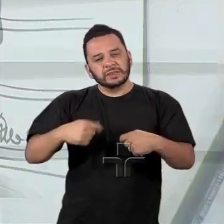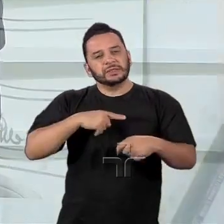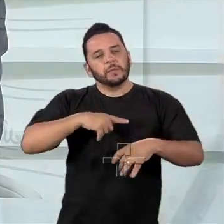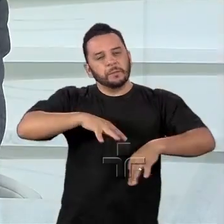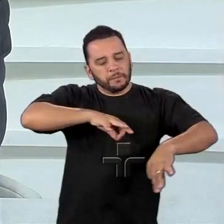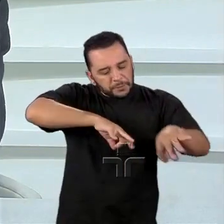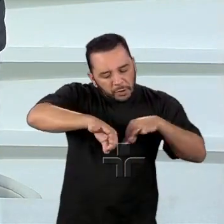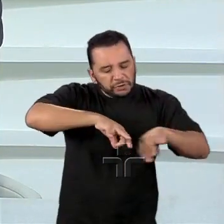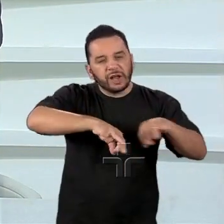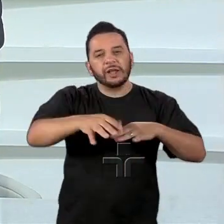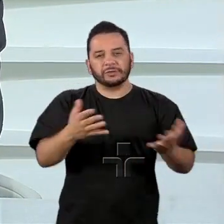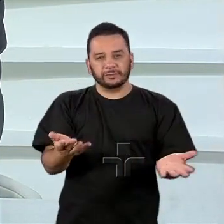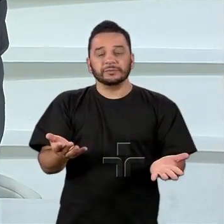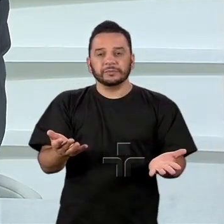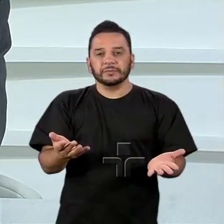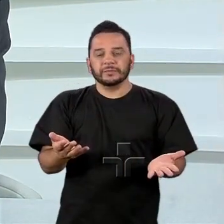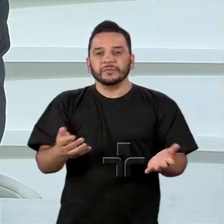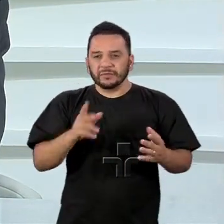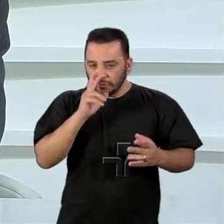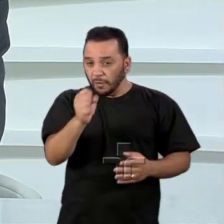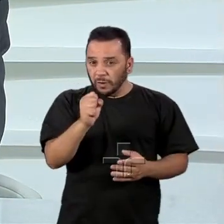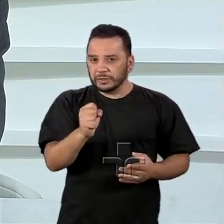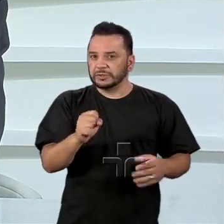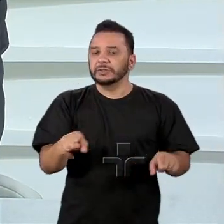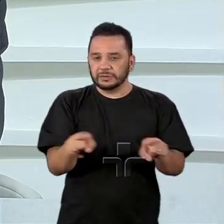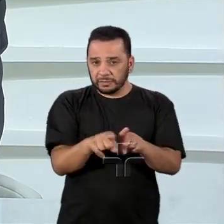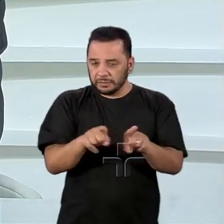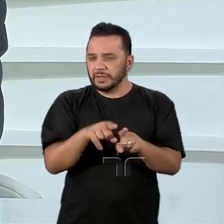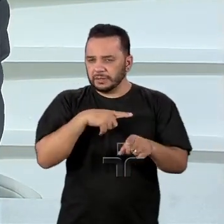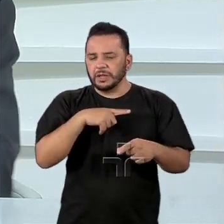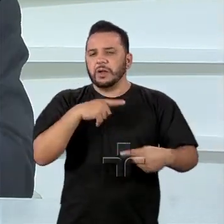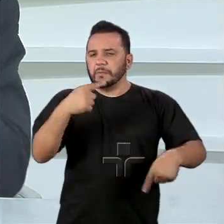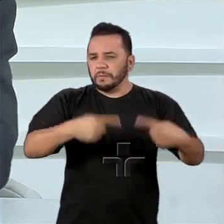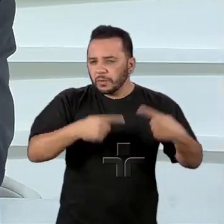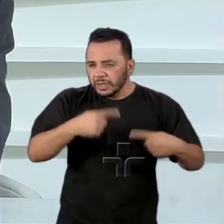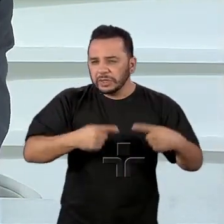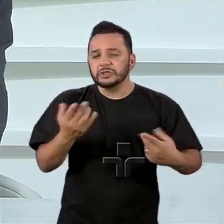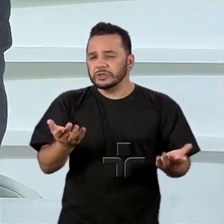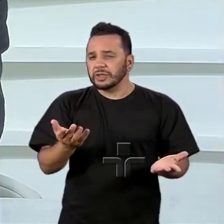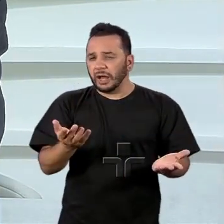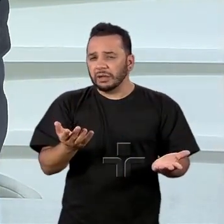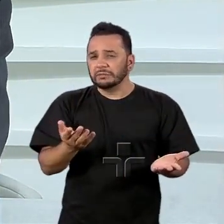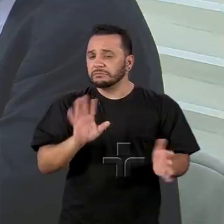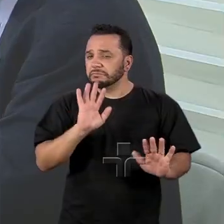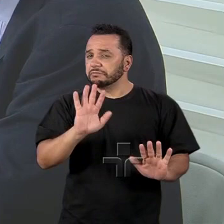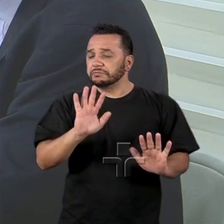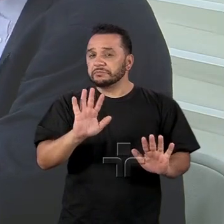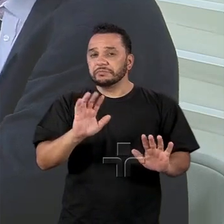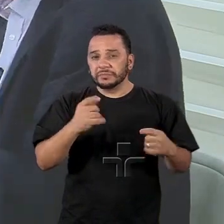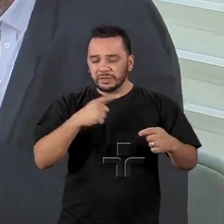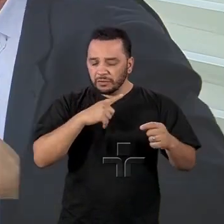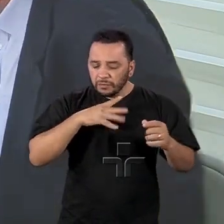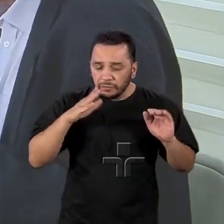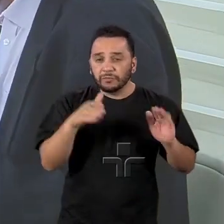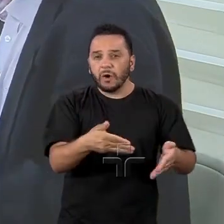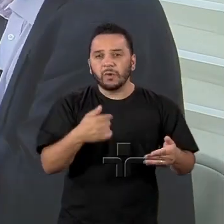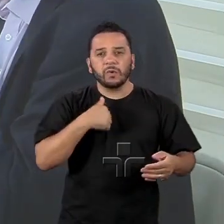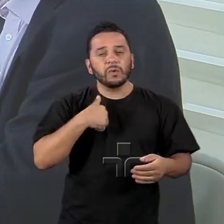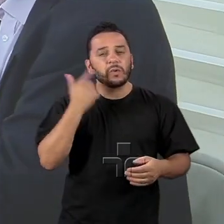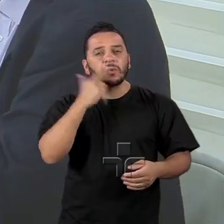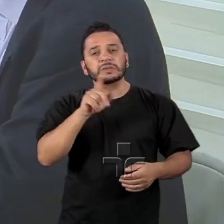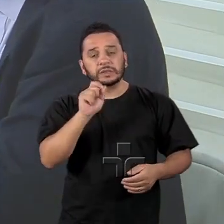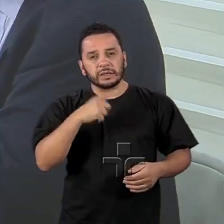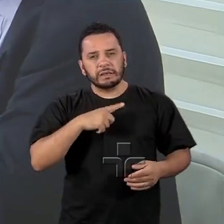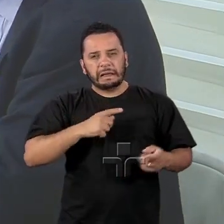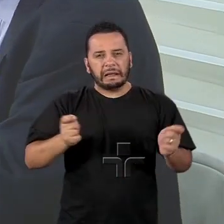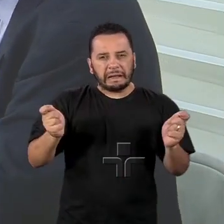sim a todos os êxitos da política altiva e altiva, mas muito mais ênfase de construir por baixo uma